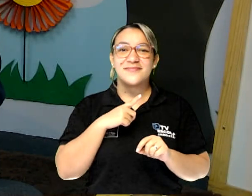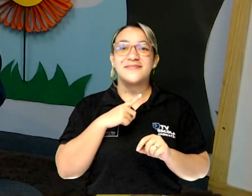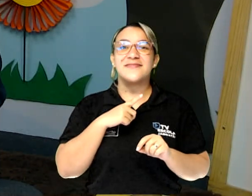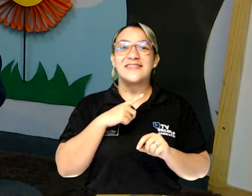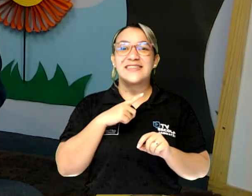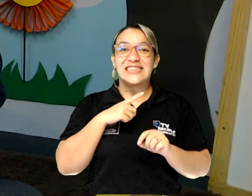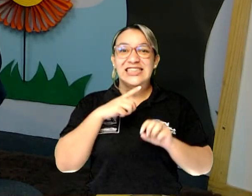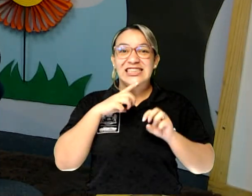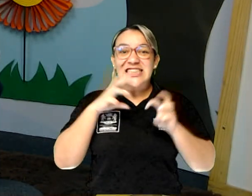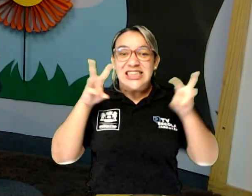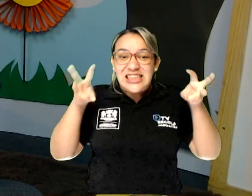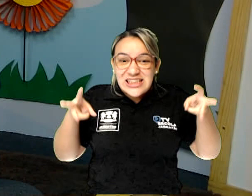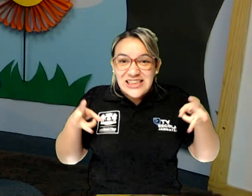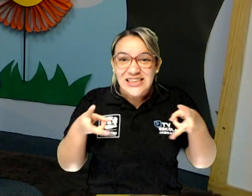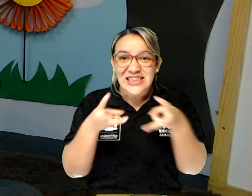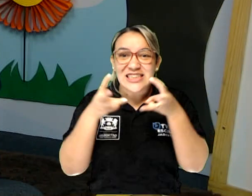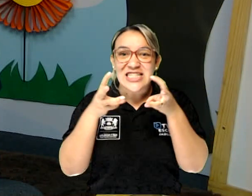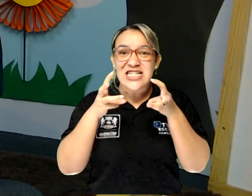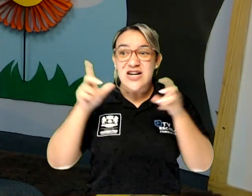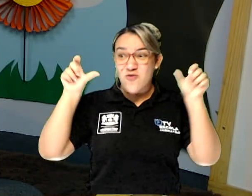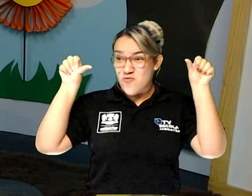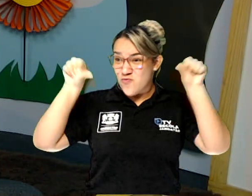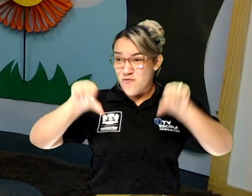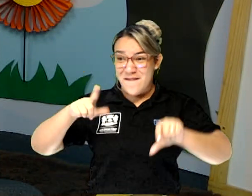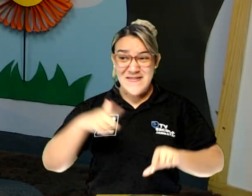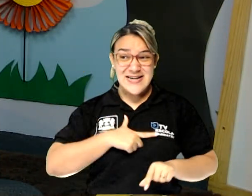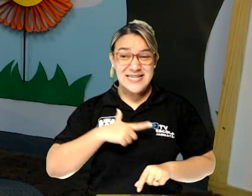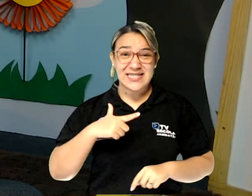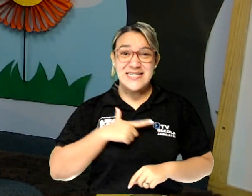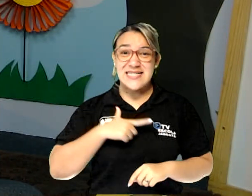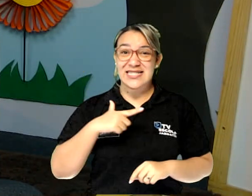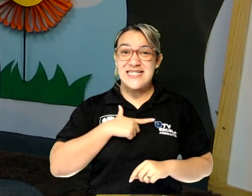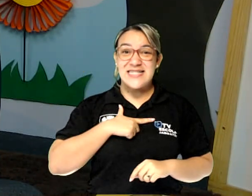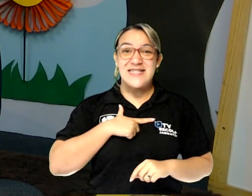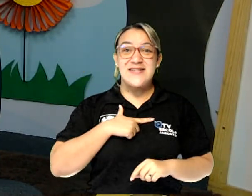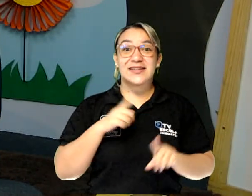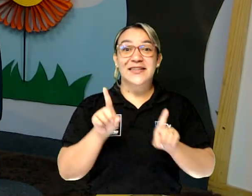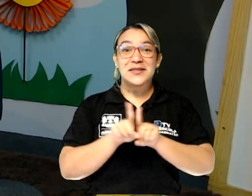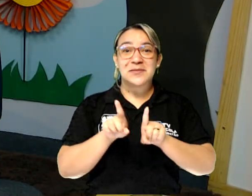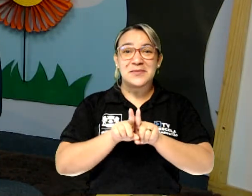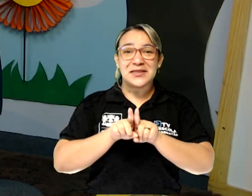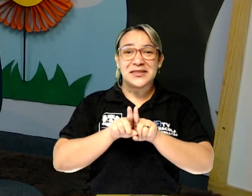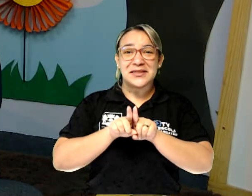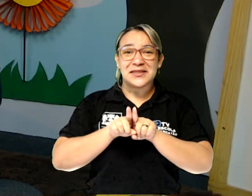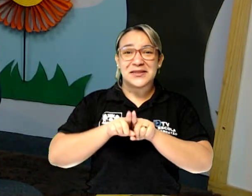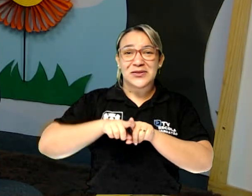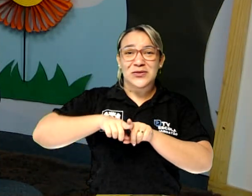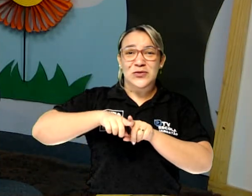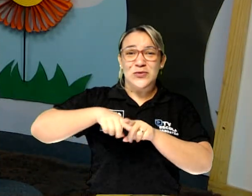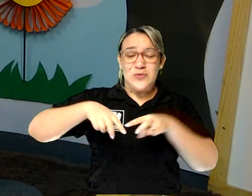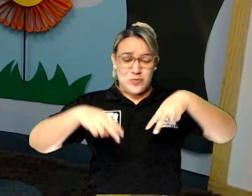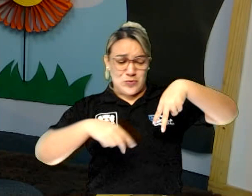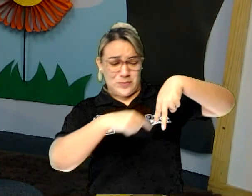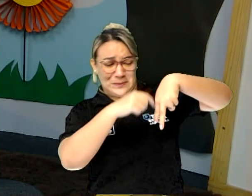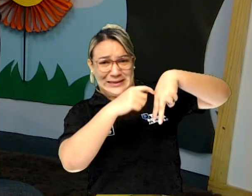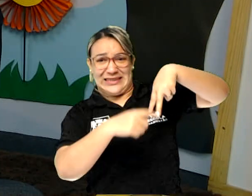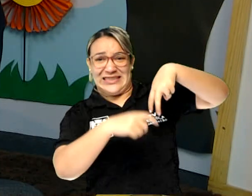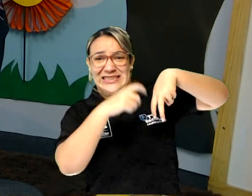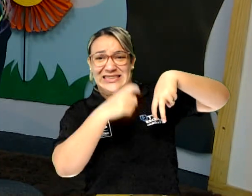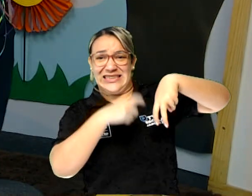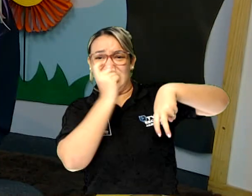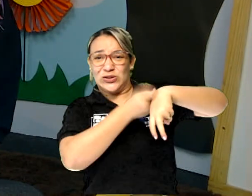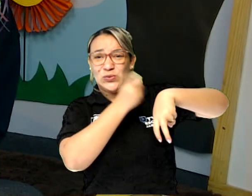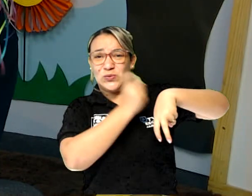Garras terríveis. E ele também tinha pernas ossudas.